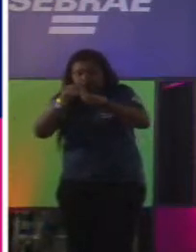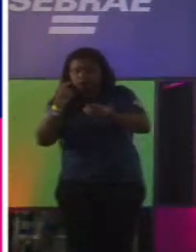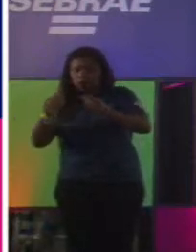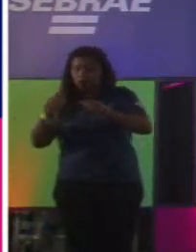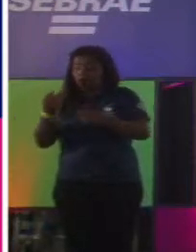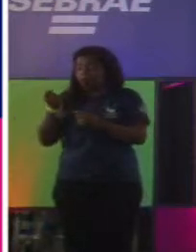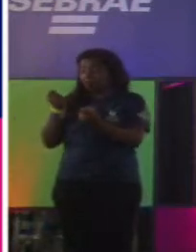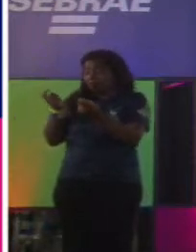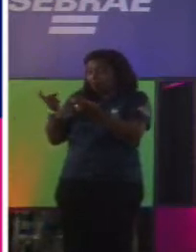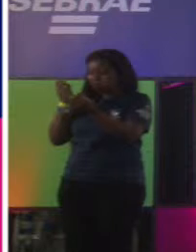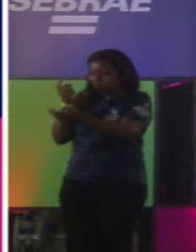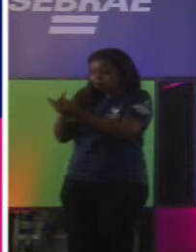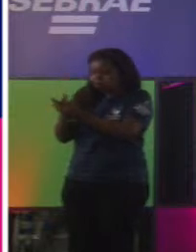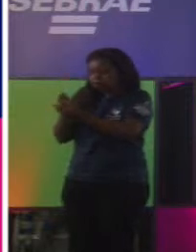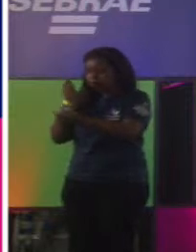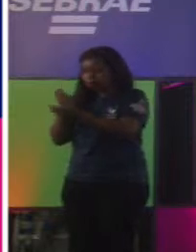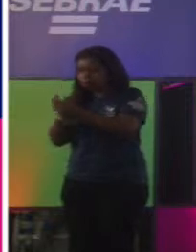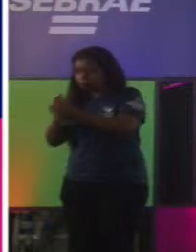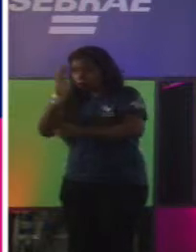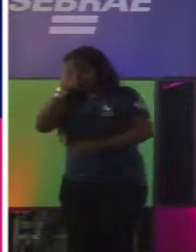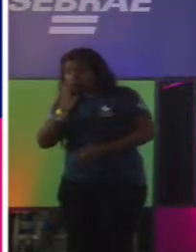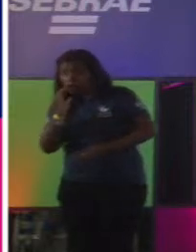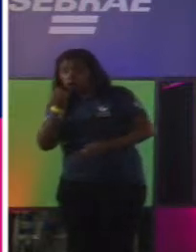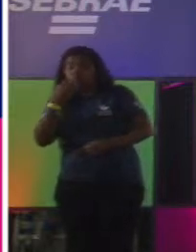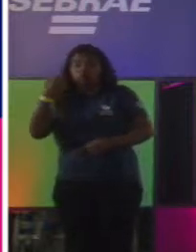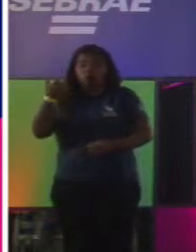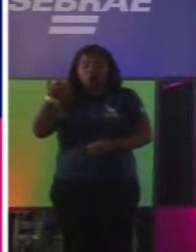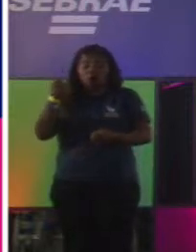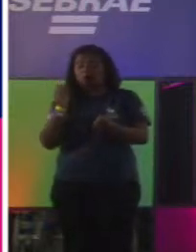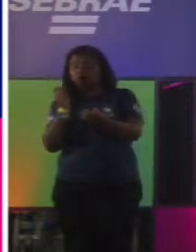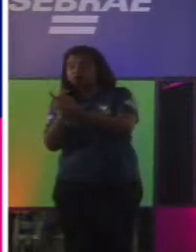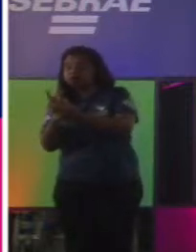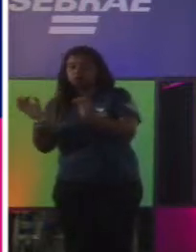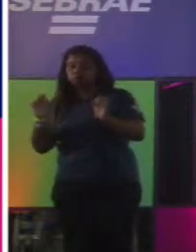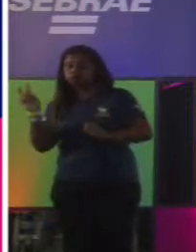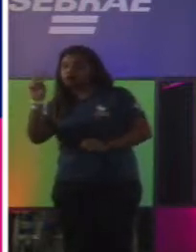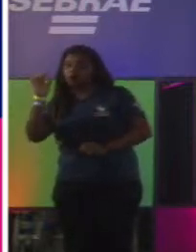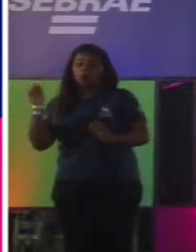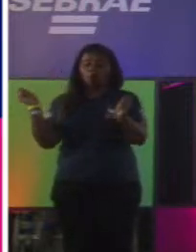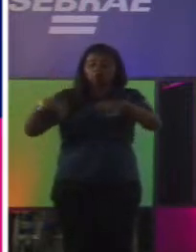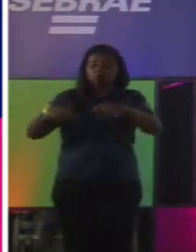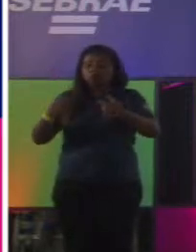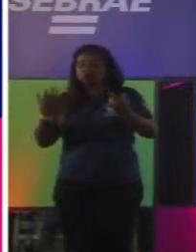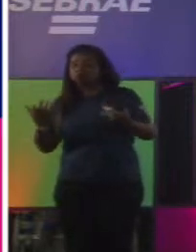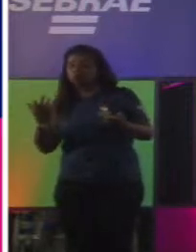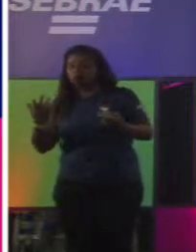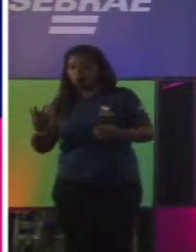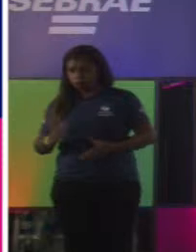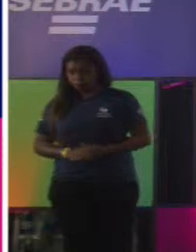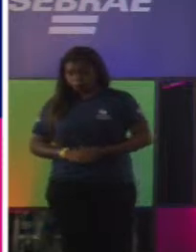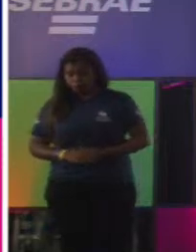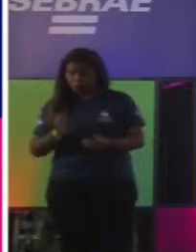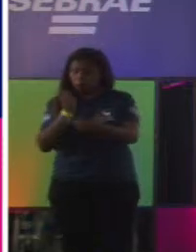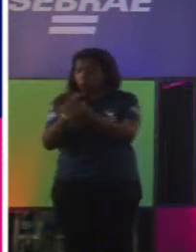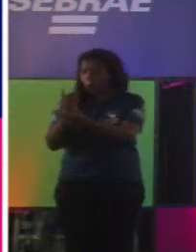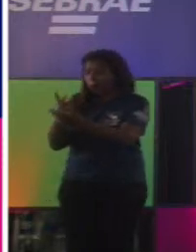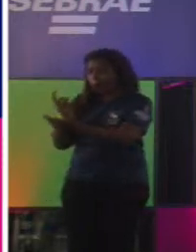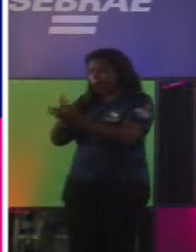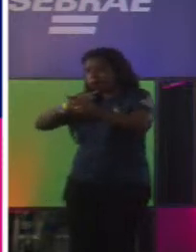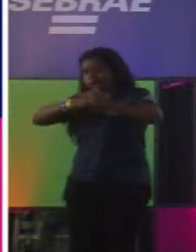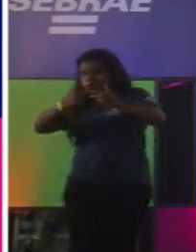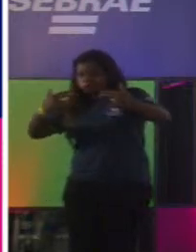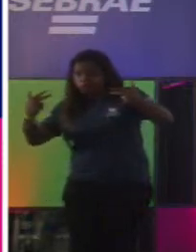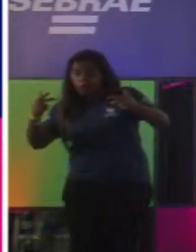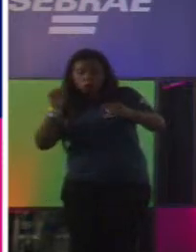barato para essa clínica? Qual é o ponto que está bom? Quem é que já estava procurando solução antes? Quem é que já está comprando alguma coisa e vê